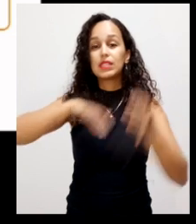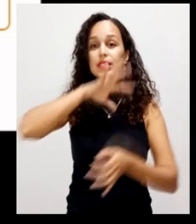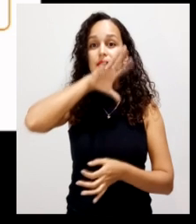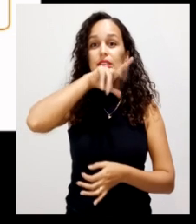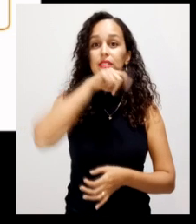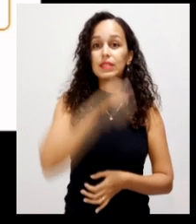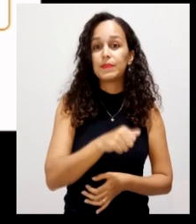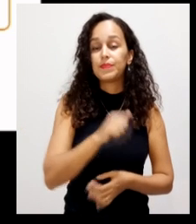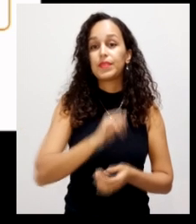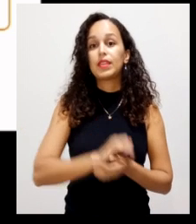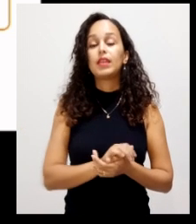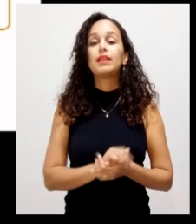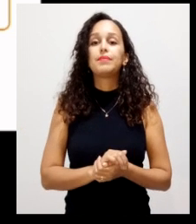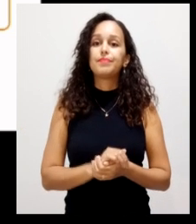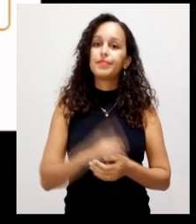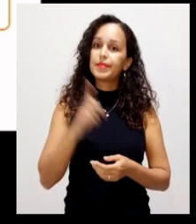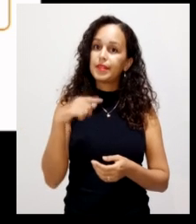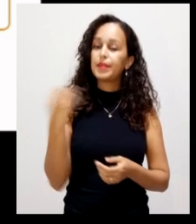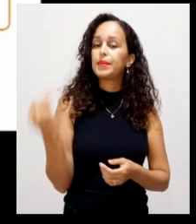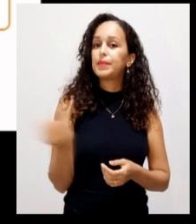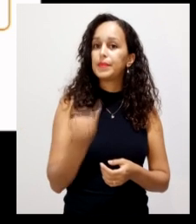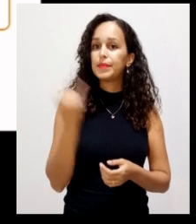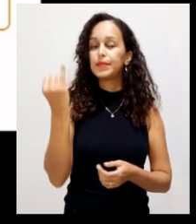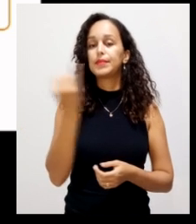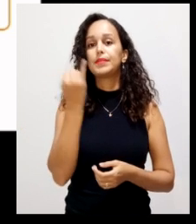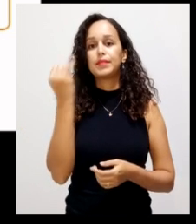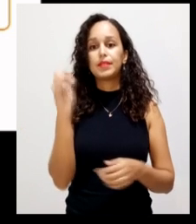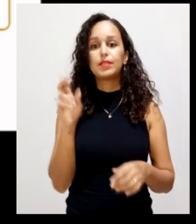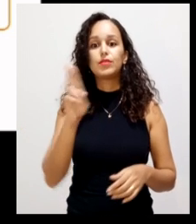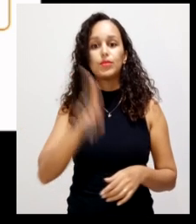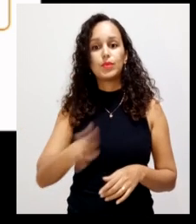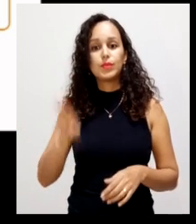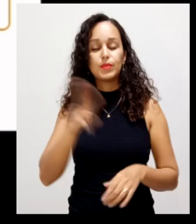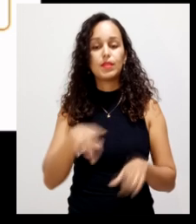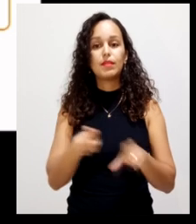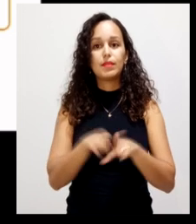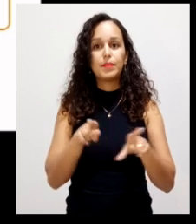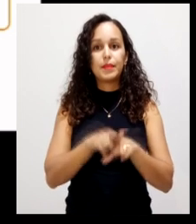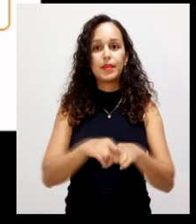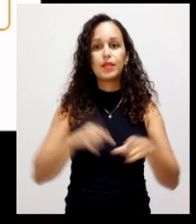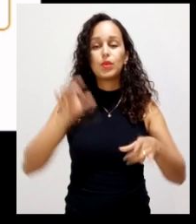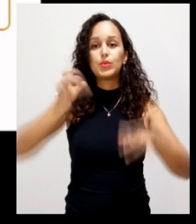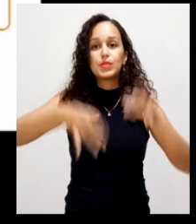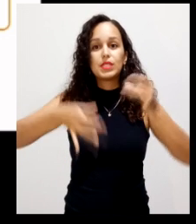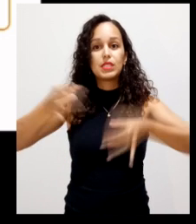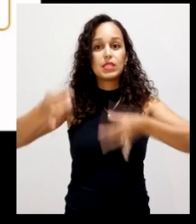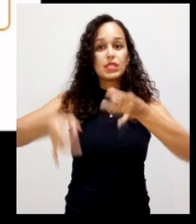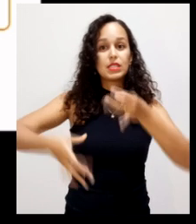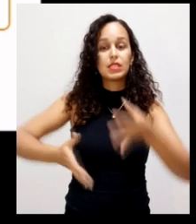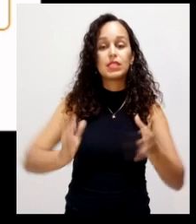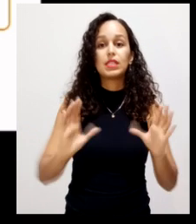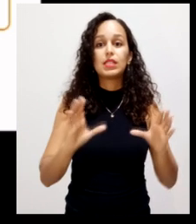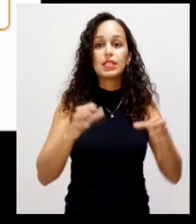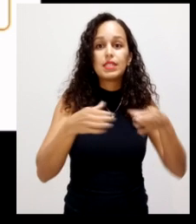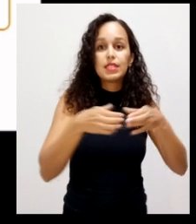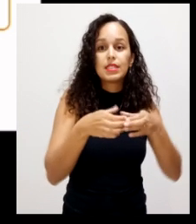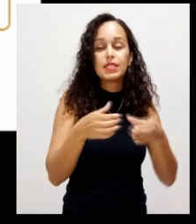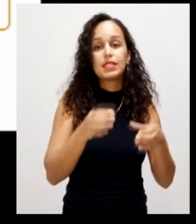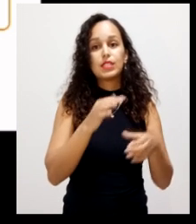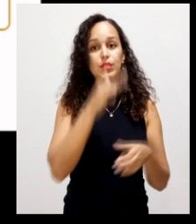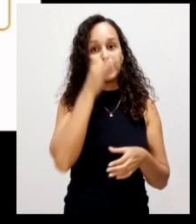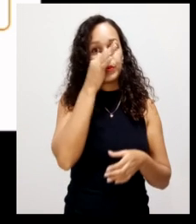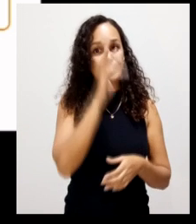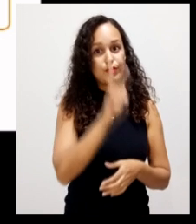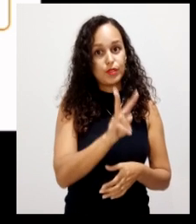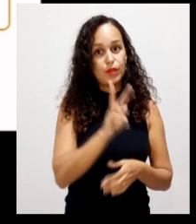também e tem sido extremamente utilizada nesses resíduos 100% vegetais. Quanto à relação, acho que muitos